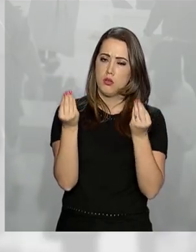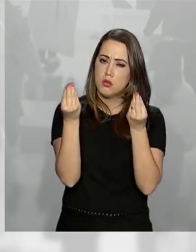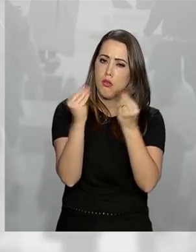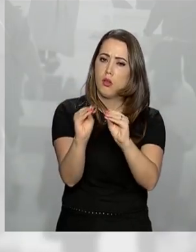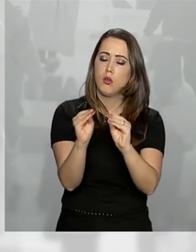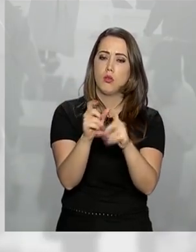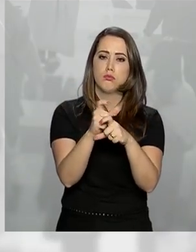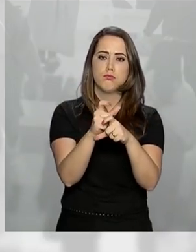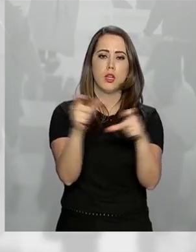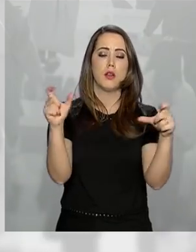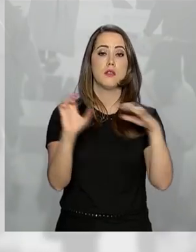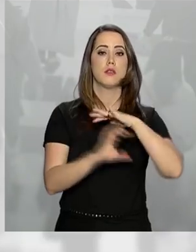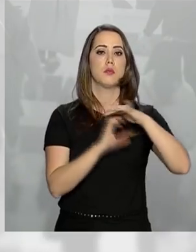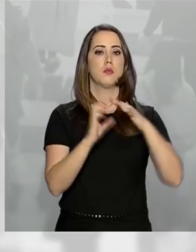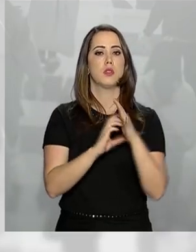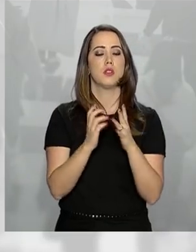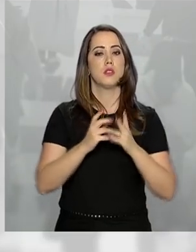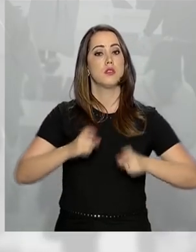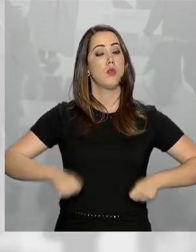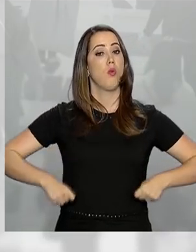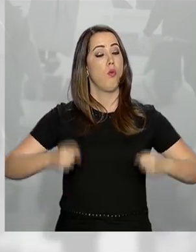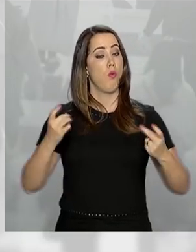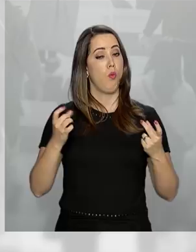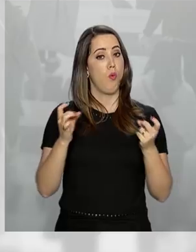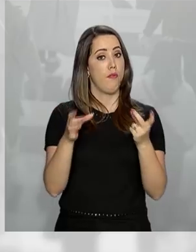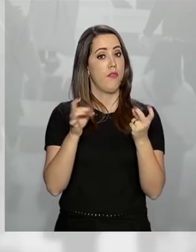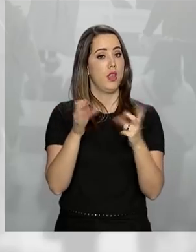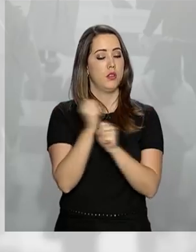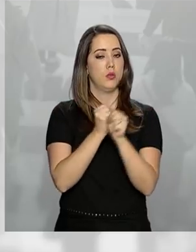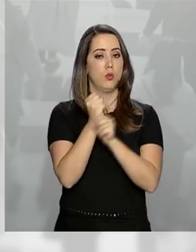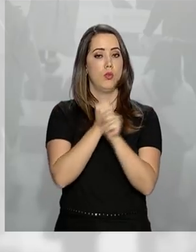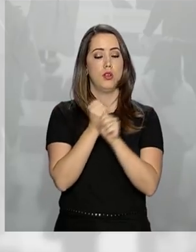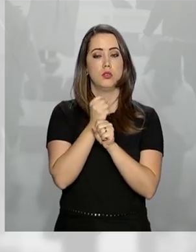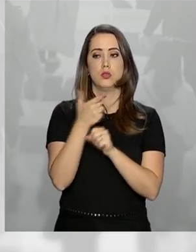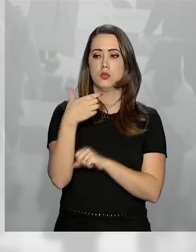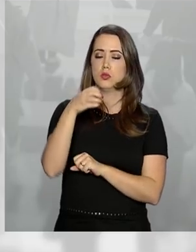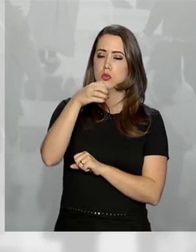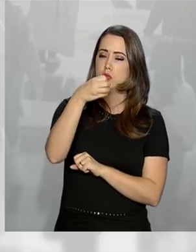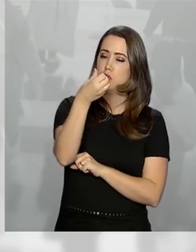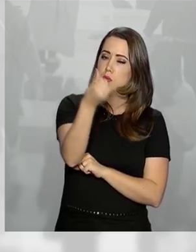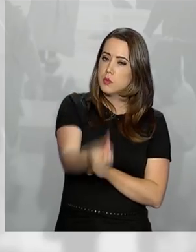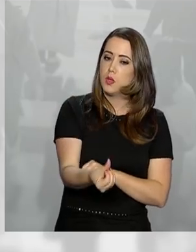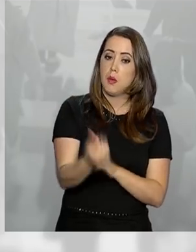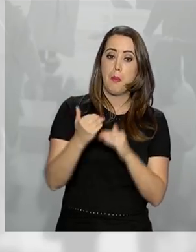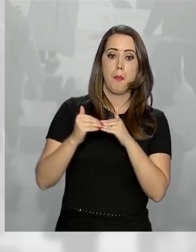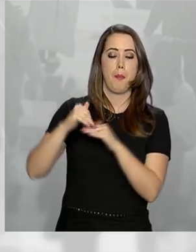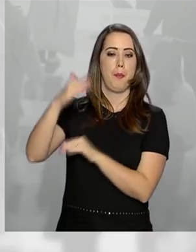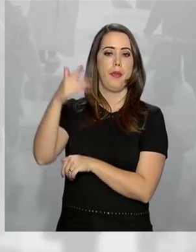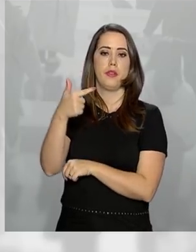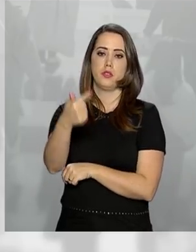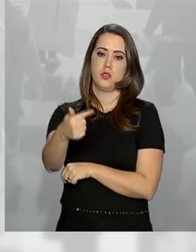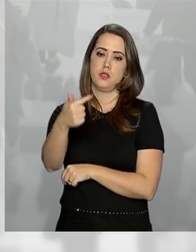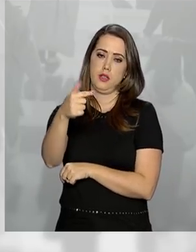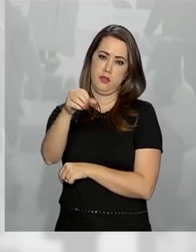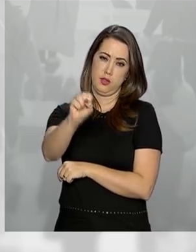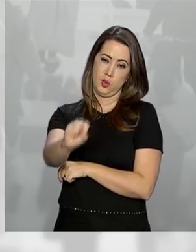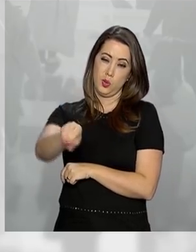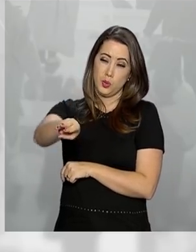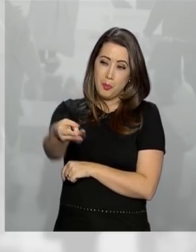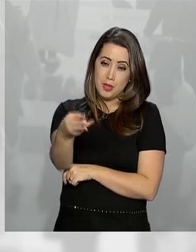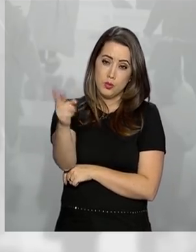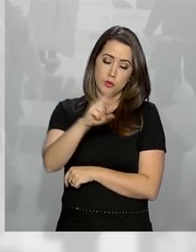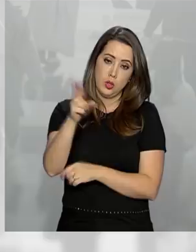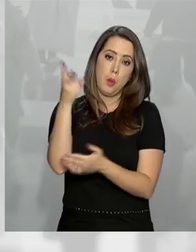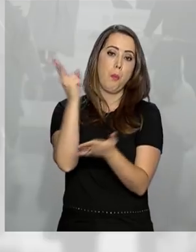empresas com faturamento no ano de 2016 acima de 78 milhões de reais. E aqueles que no